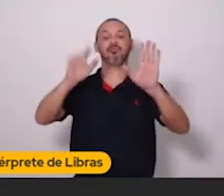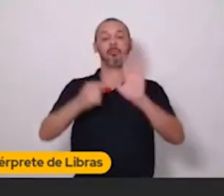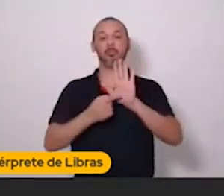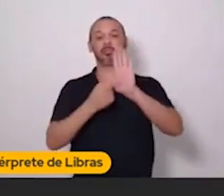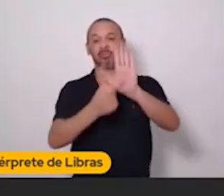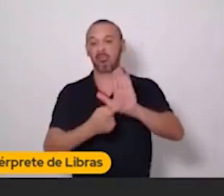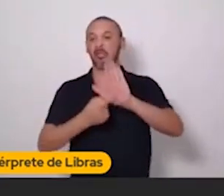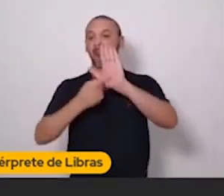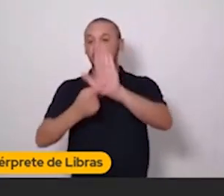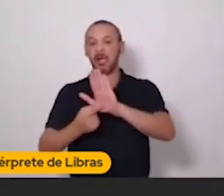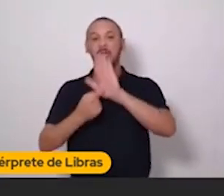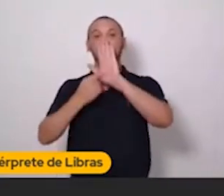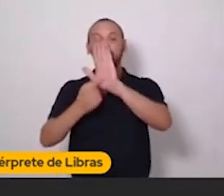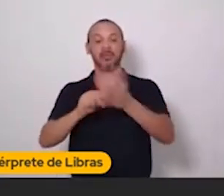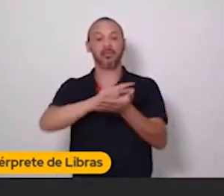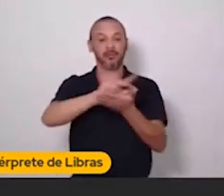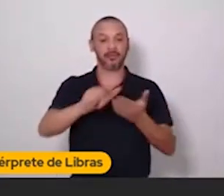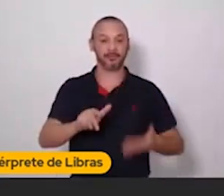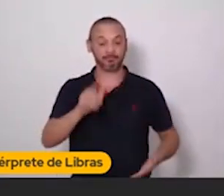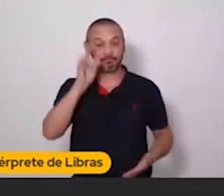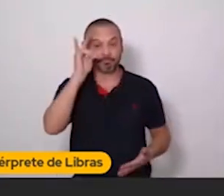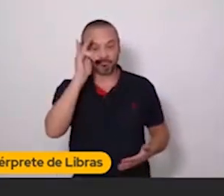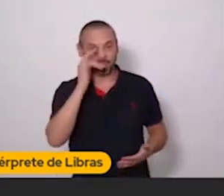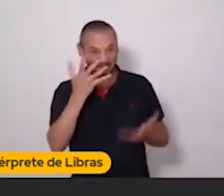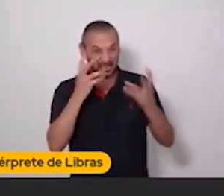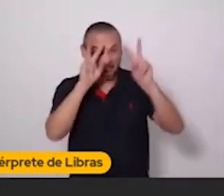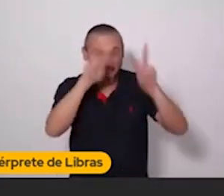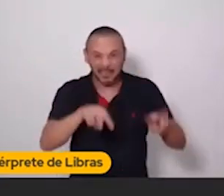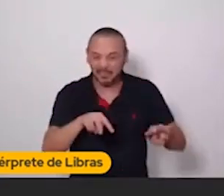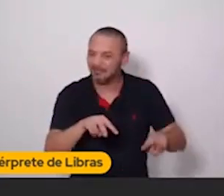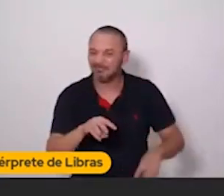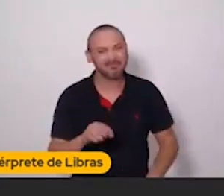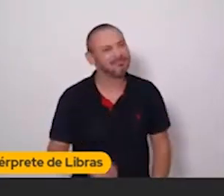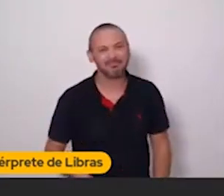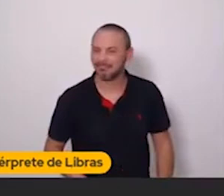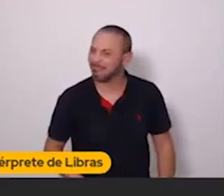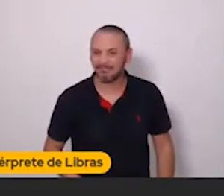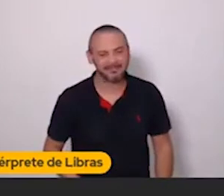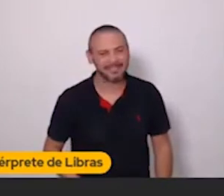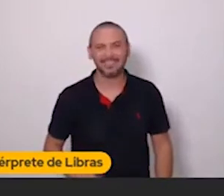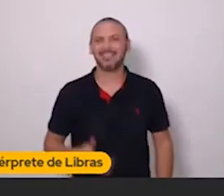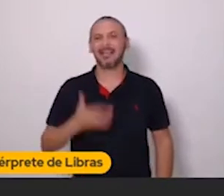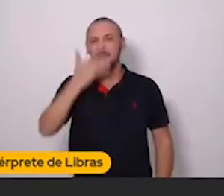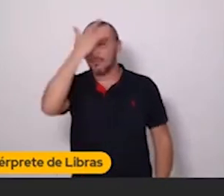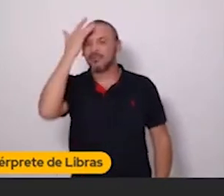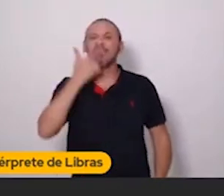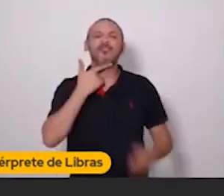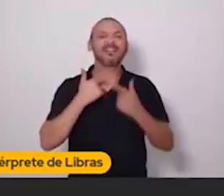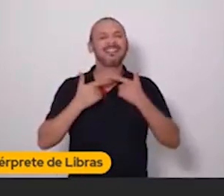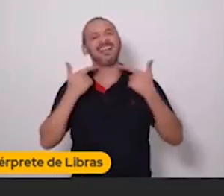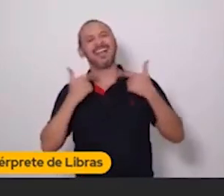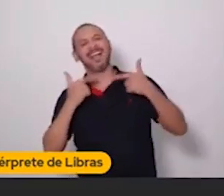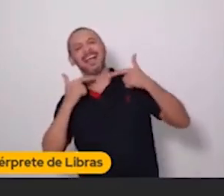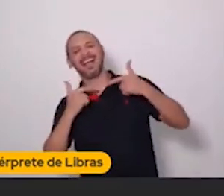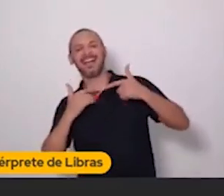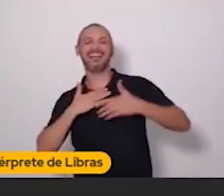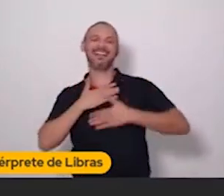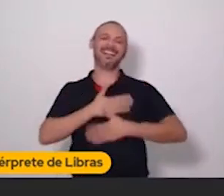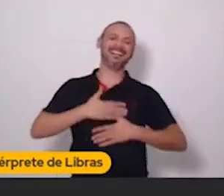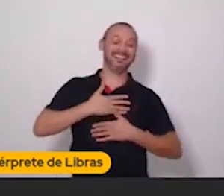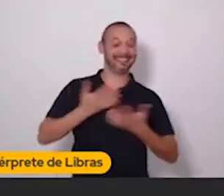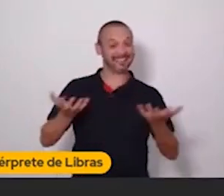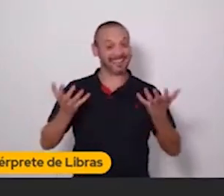promoções. E no Instagram, a gente não quer ver isso. No Instagram, as pessoas querem se divertir. Elas querem entretenimento, né?